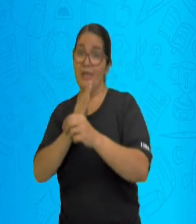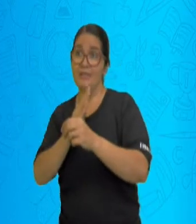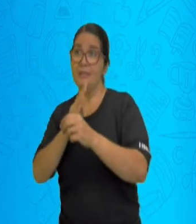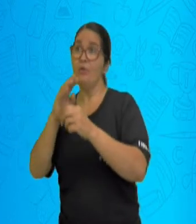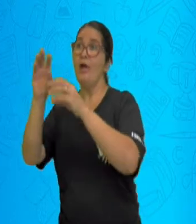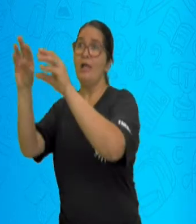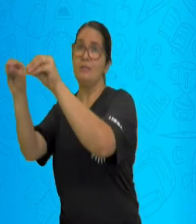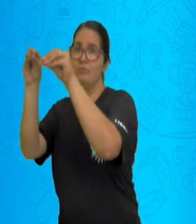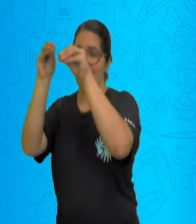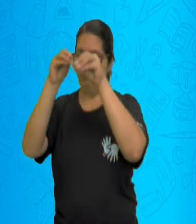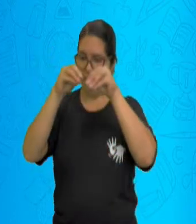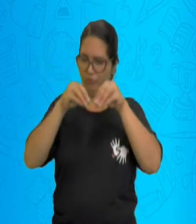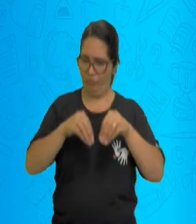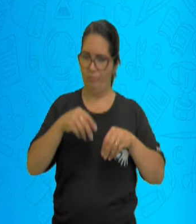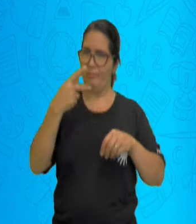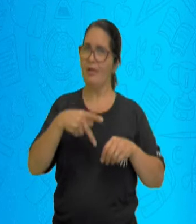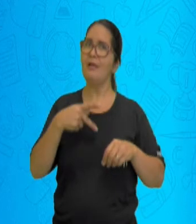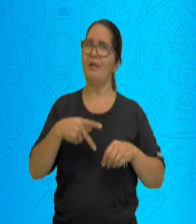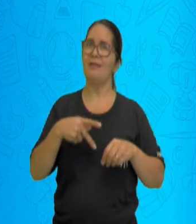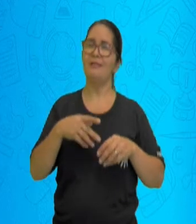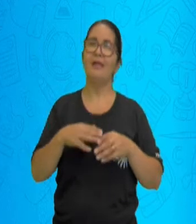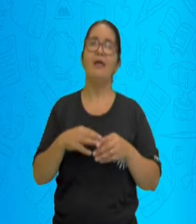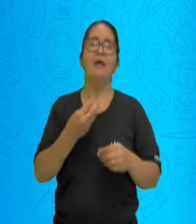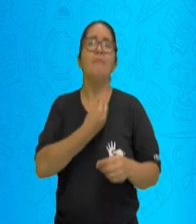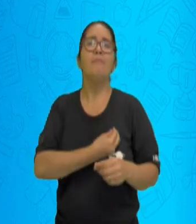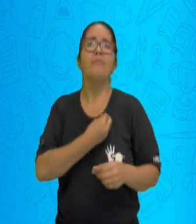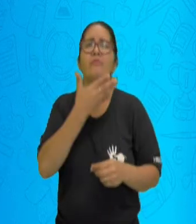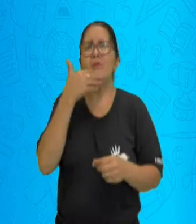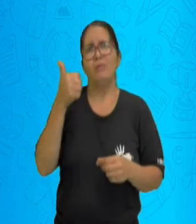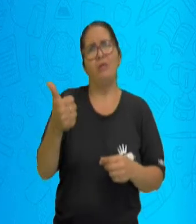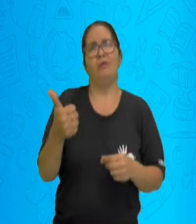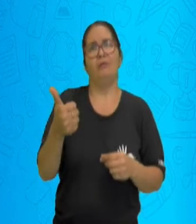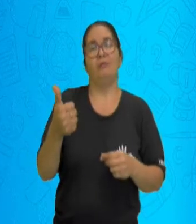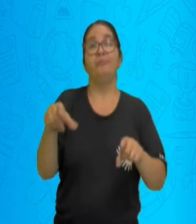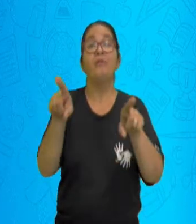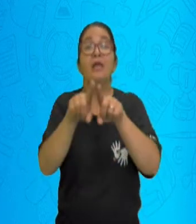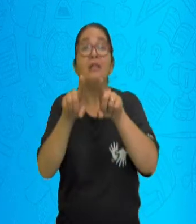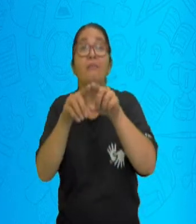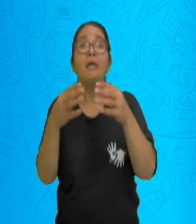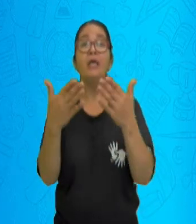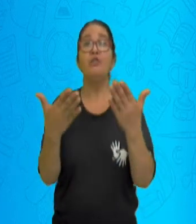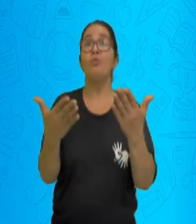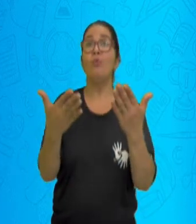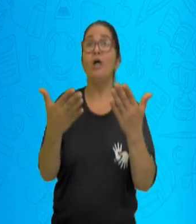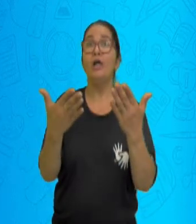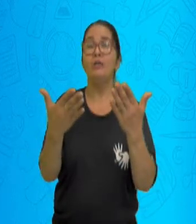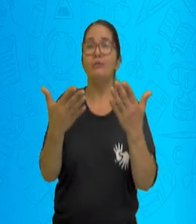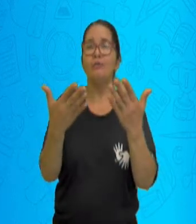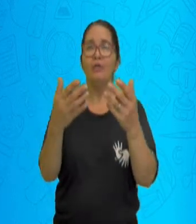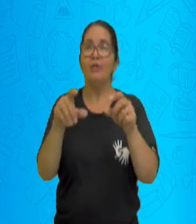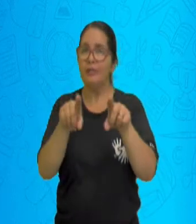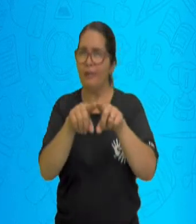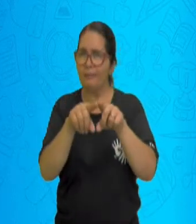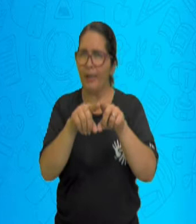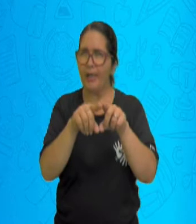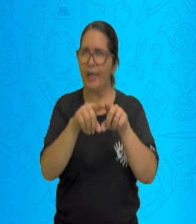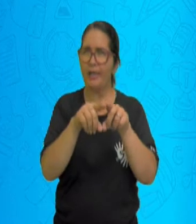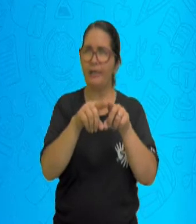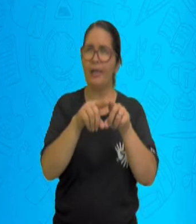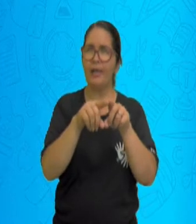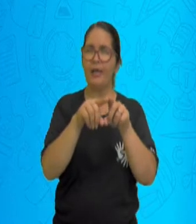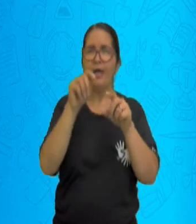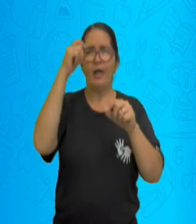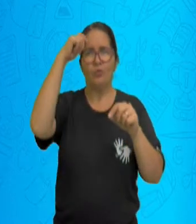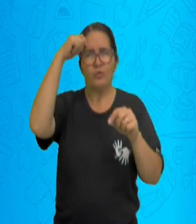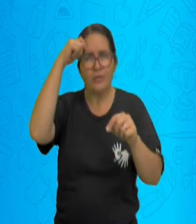faz ligação com a nossa última aula, que foi o fim da escravidão. A partir do período do fim da escravidão, onde foi decretado